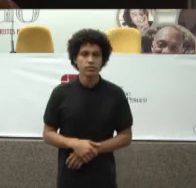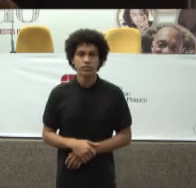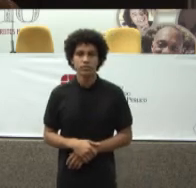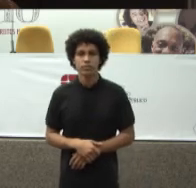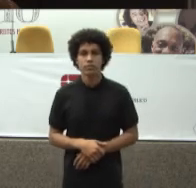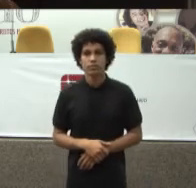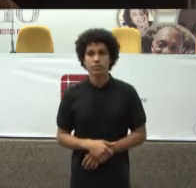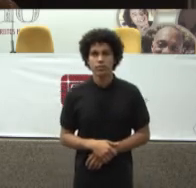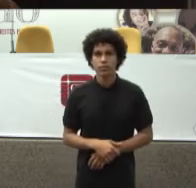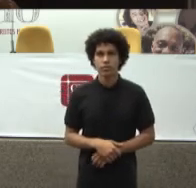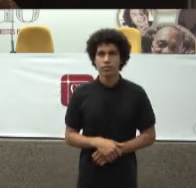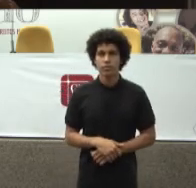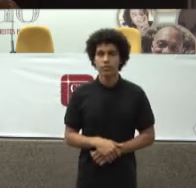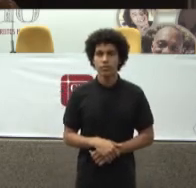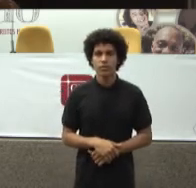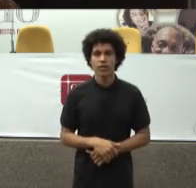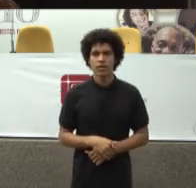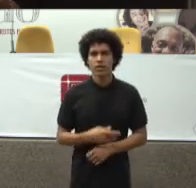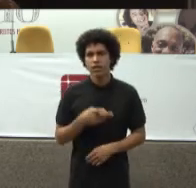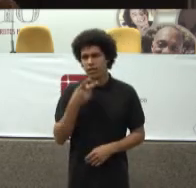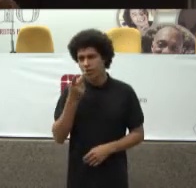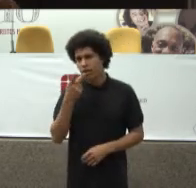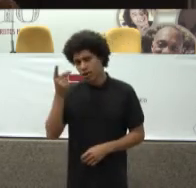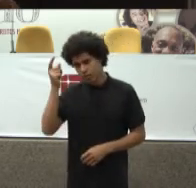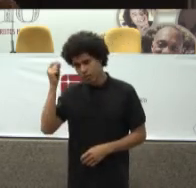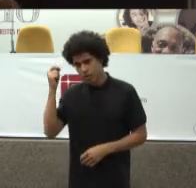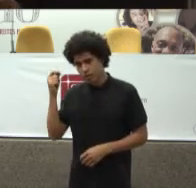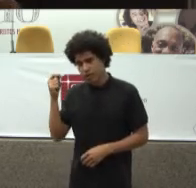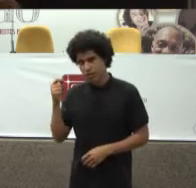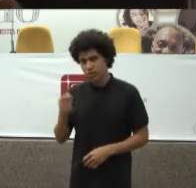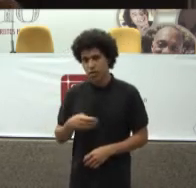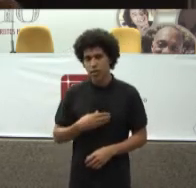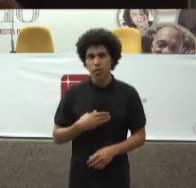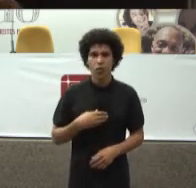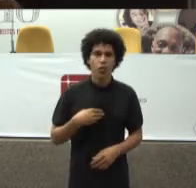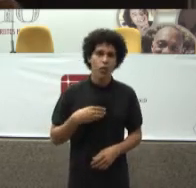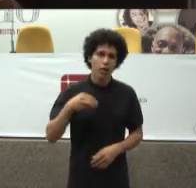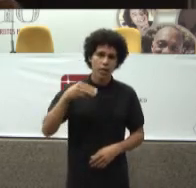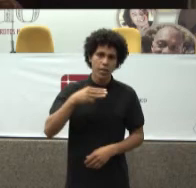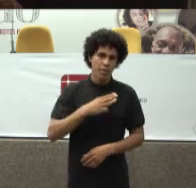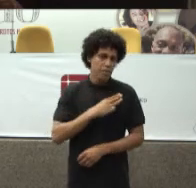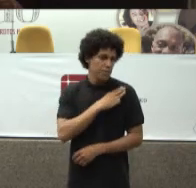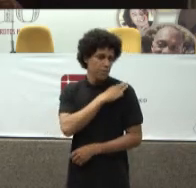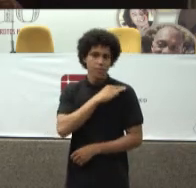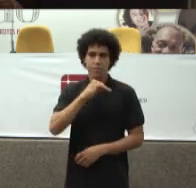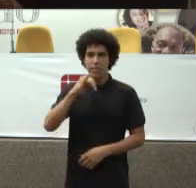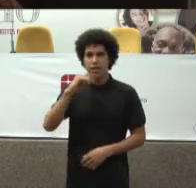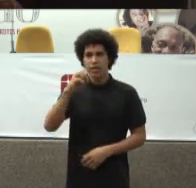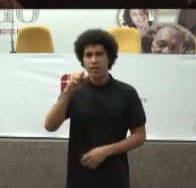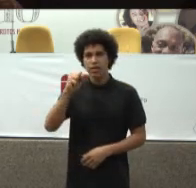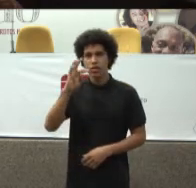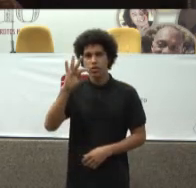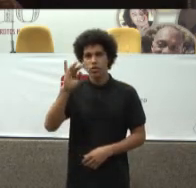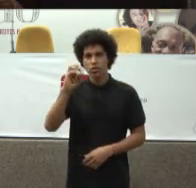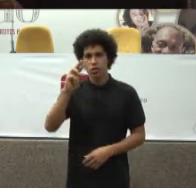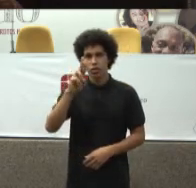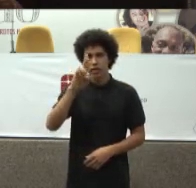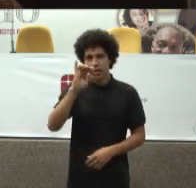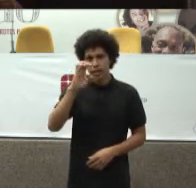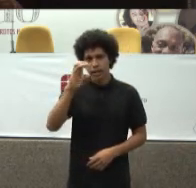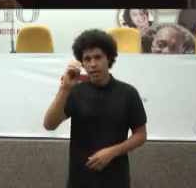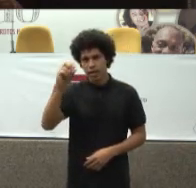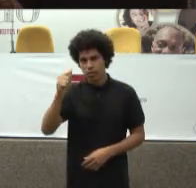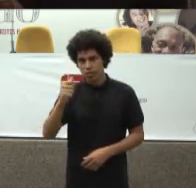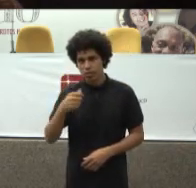Houve assim Quem dissesse Que o ministro Ricardo Barros Por exemplo Quando resolveu Juntar as 800